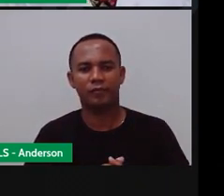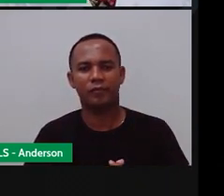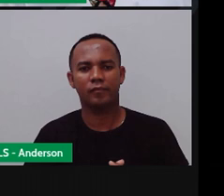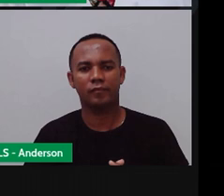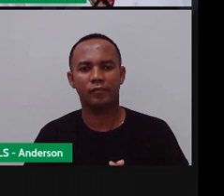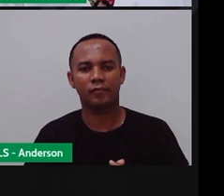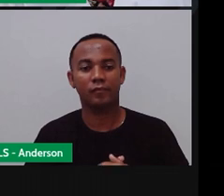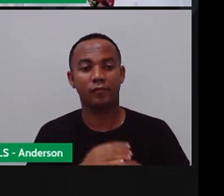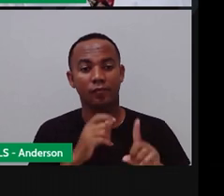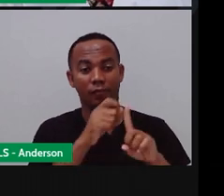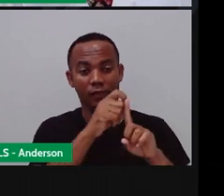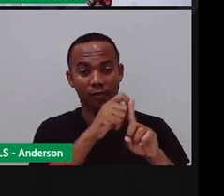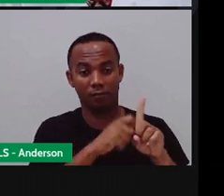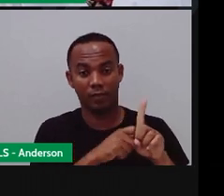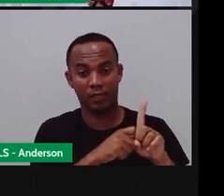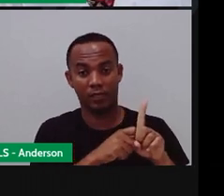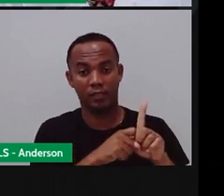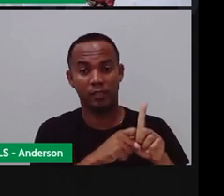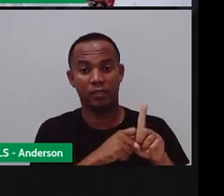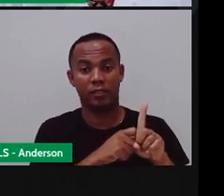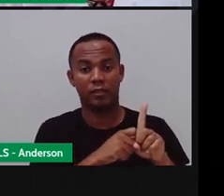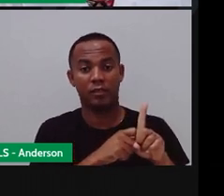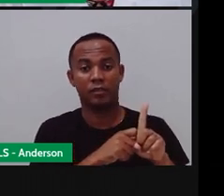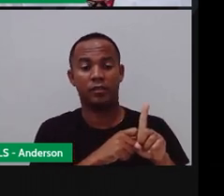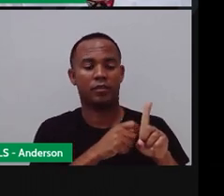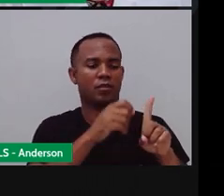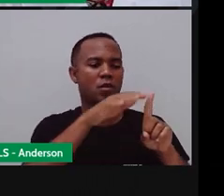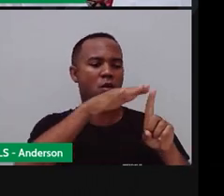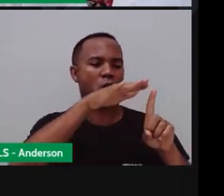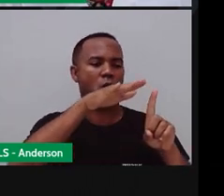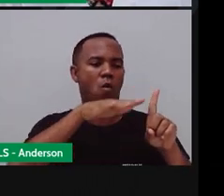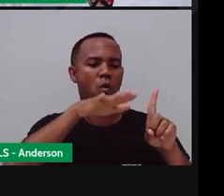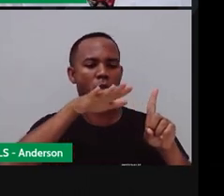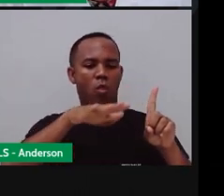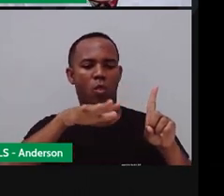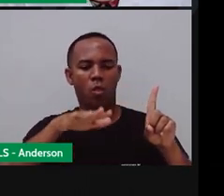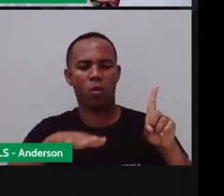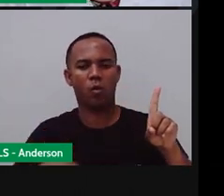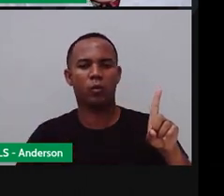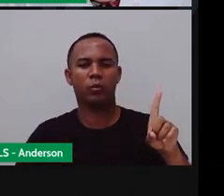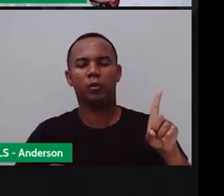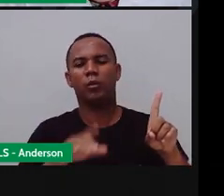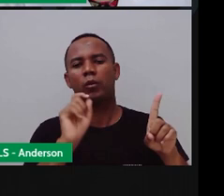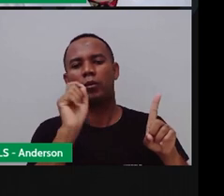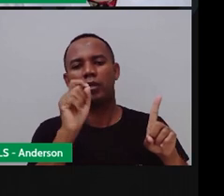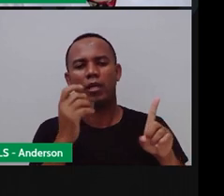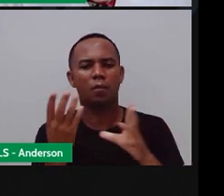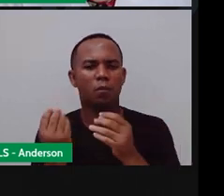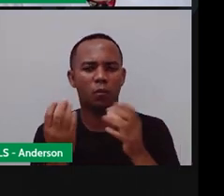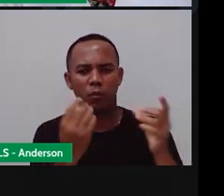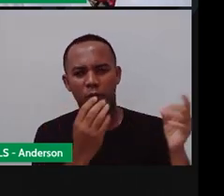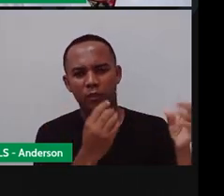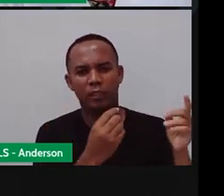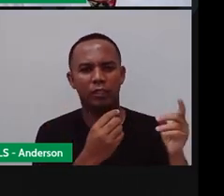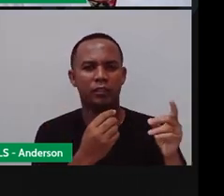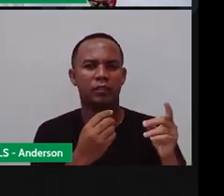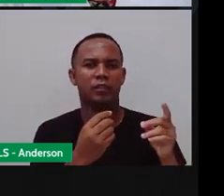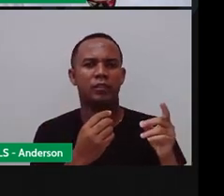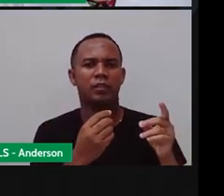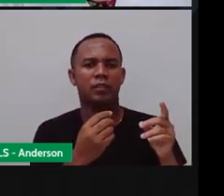outono no geral várias folhas das árvores caem e muitas flores se transformam em